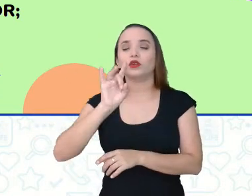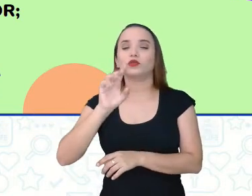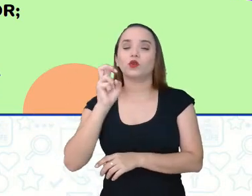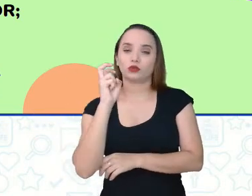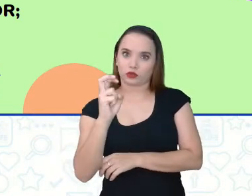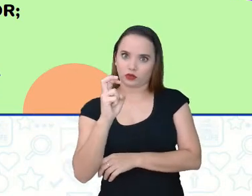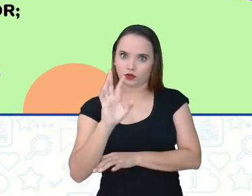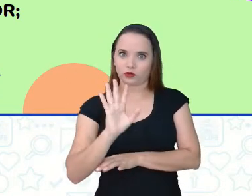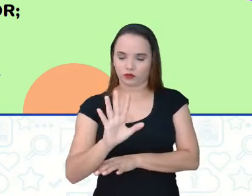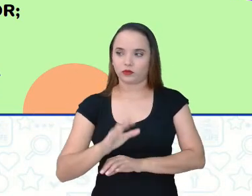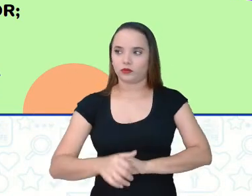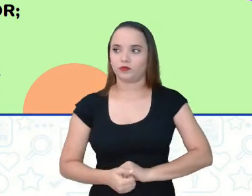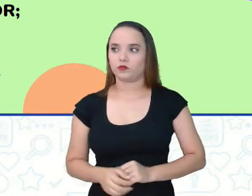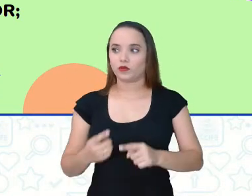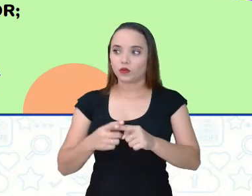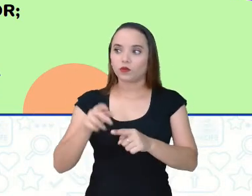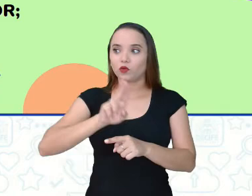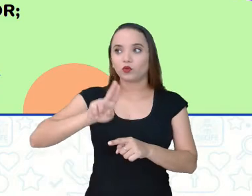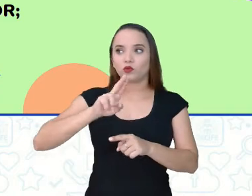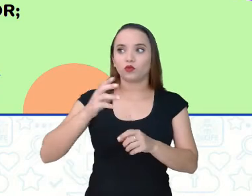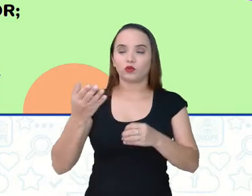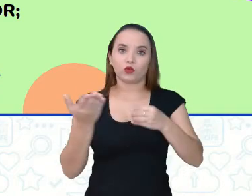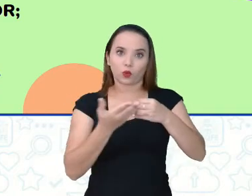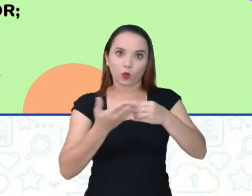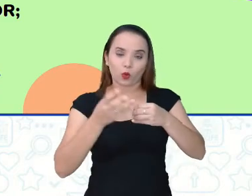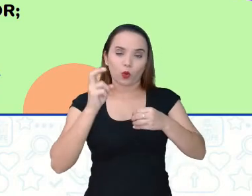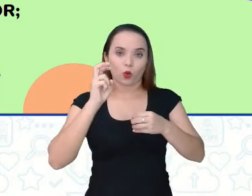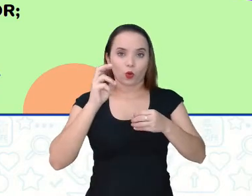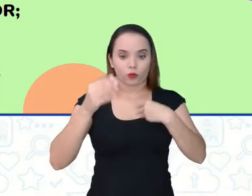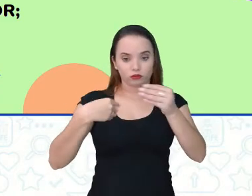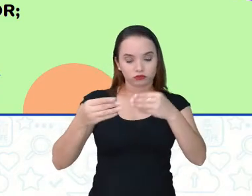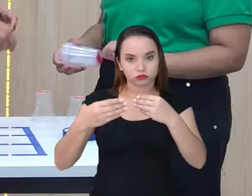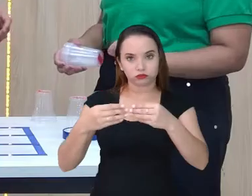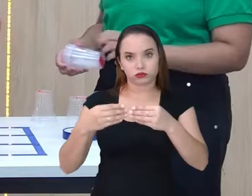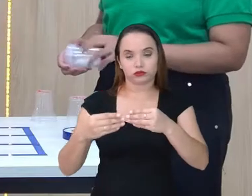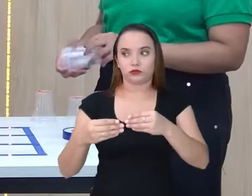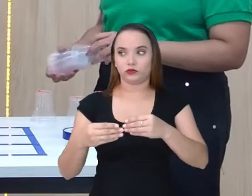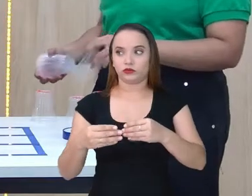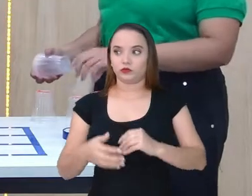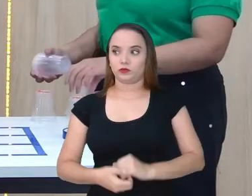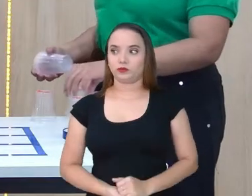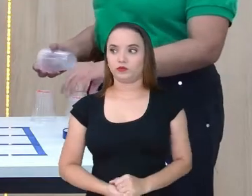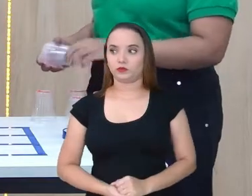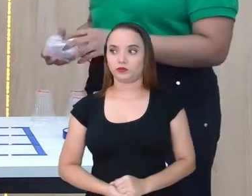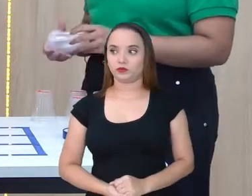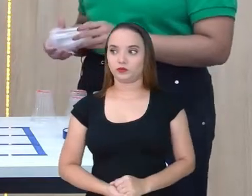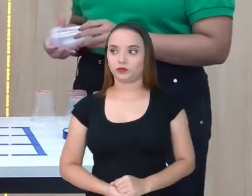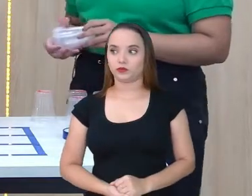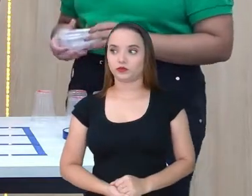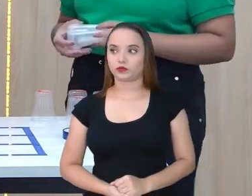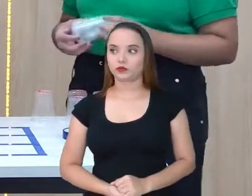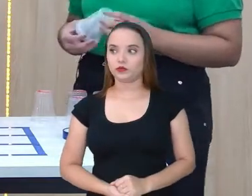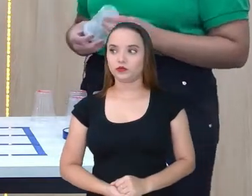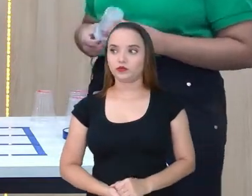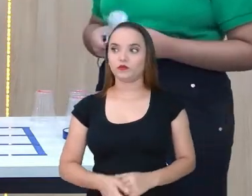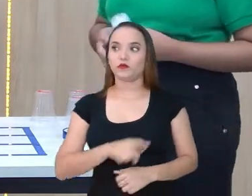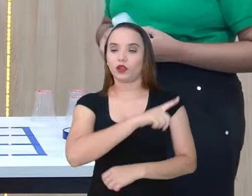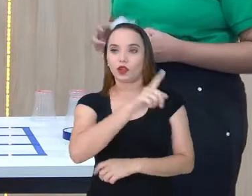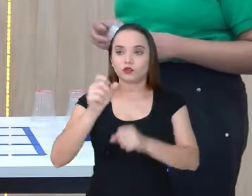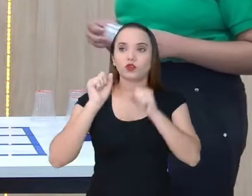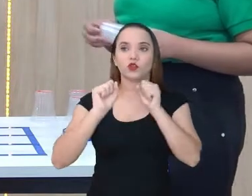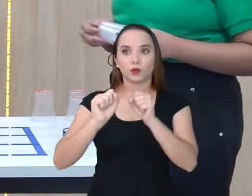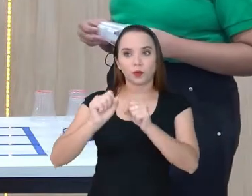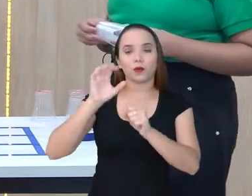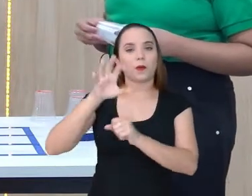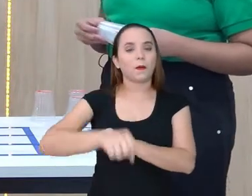pegou o copo descartável e eu não quis... É pra cima ou baixo? Assim, isso. Embarcadinho. Aí vocês podem pegar